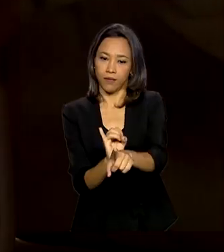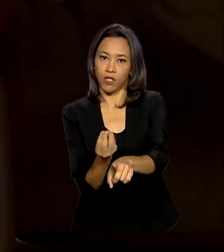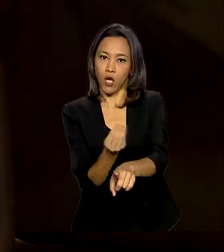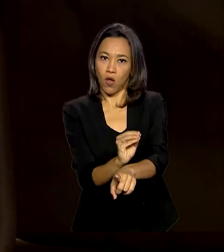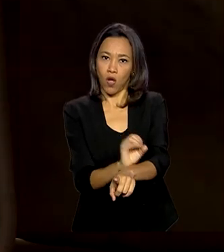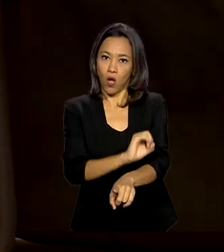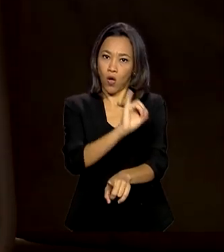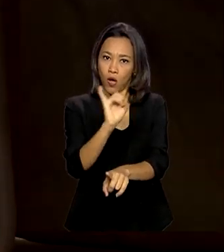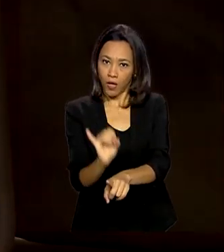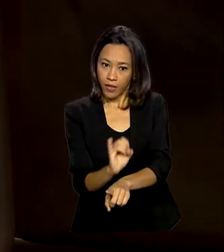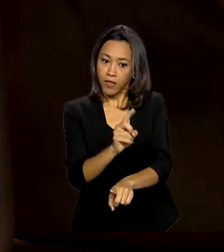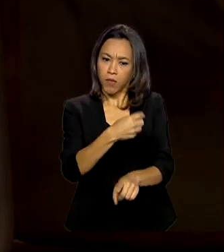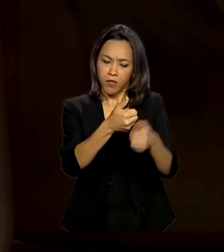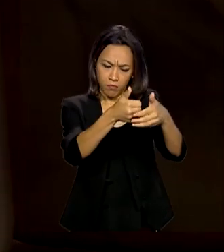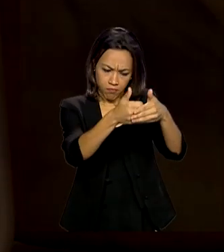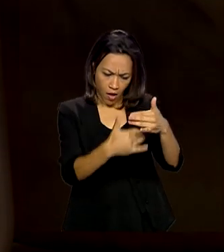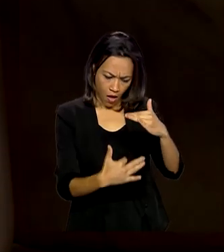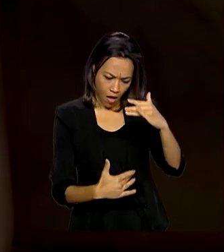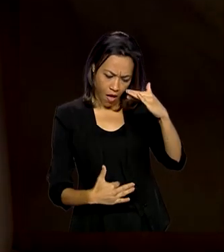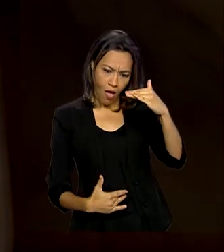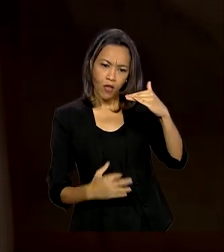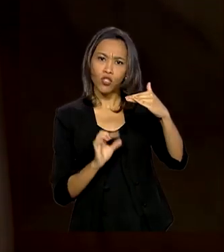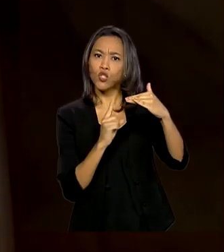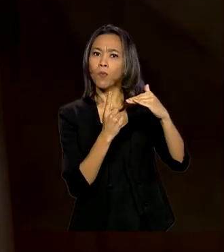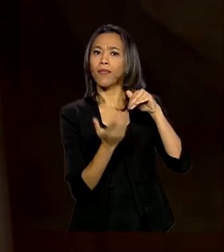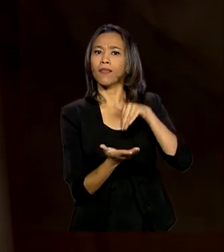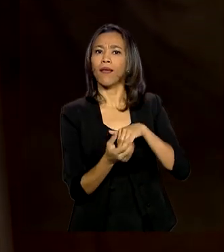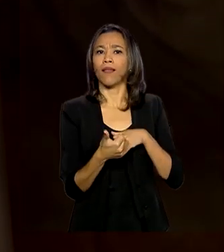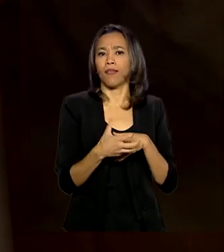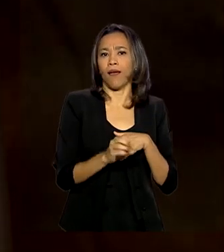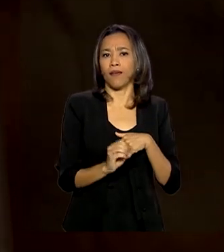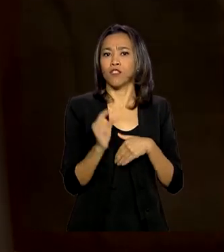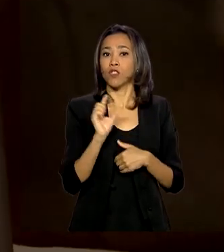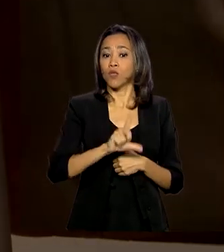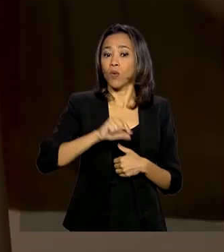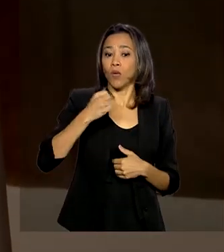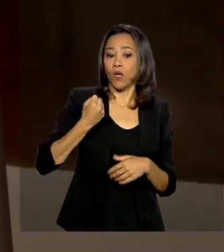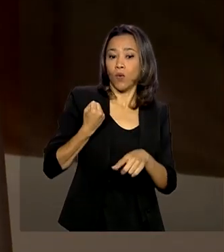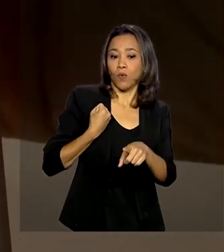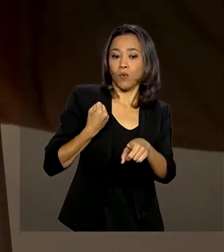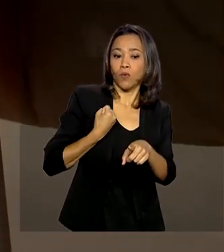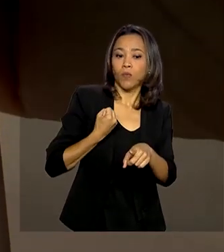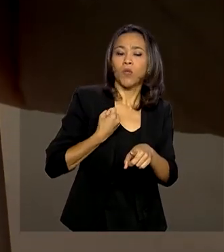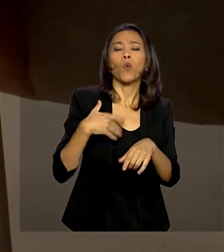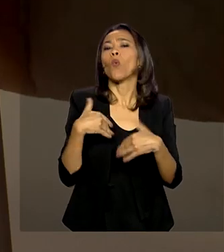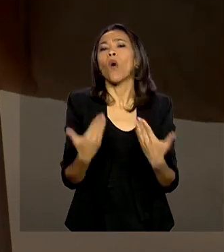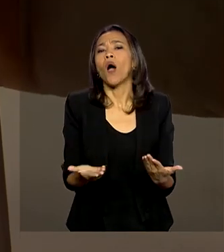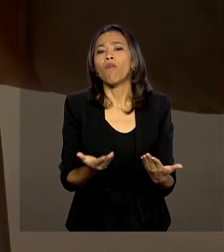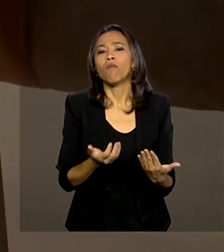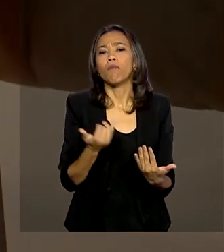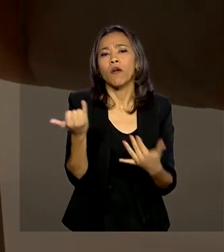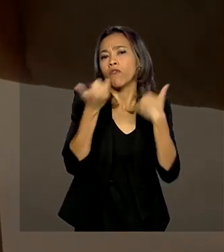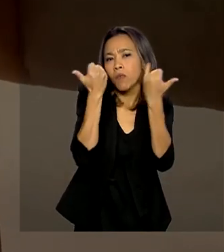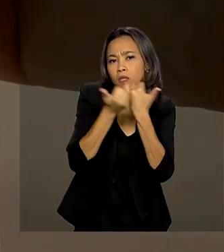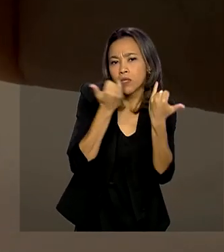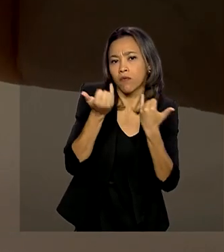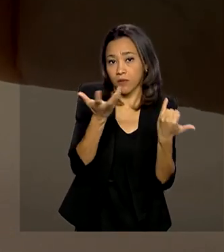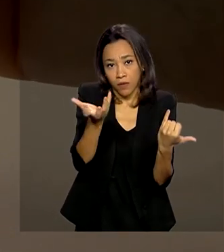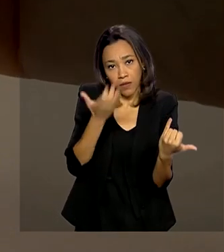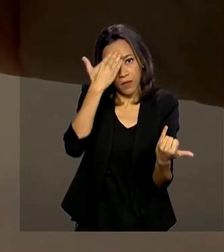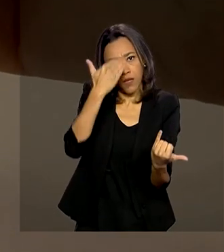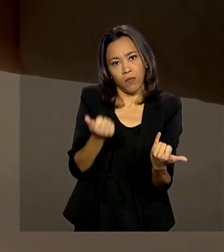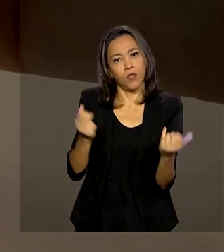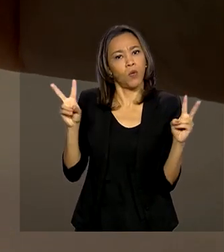daí, a pessoa vai receber uma lista de 1 a 10 e escolher o número referente à informação que deseja saber sobre a